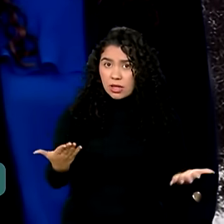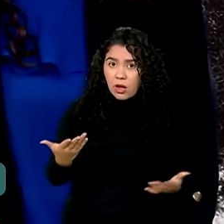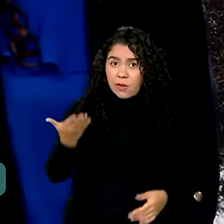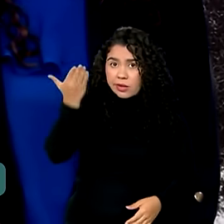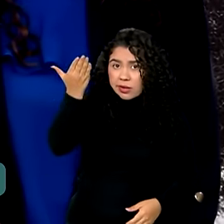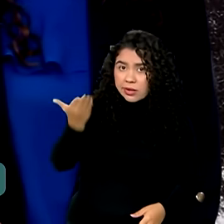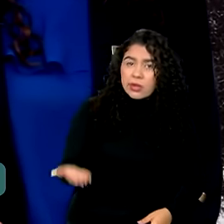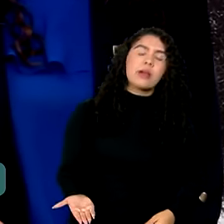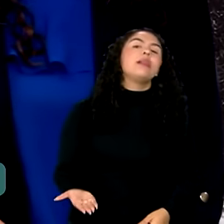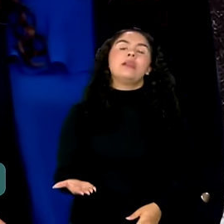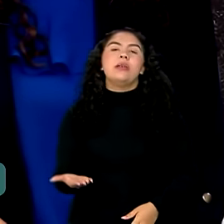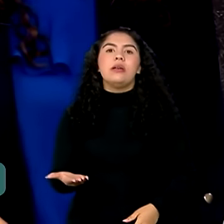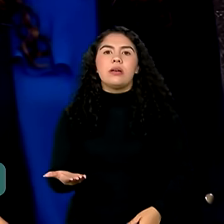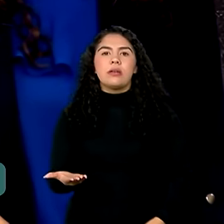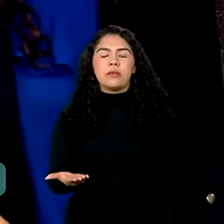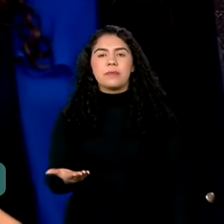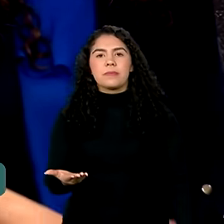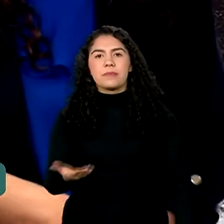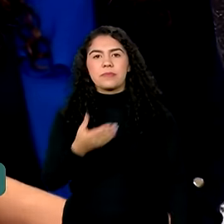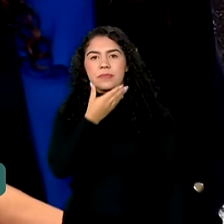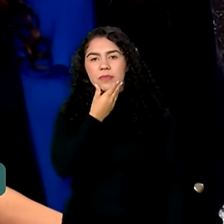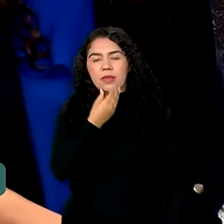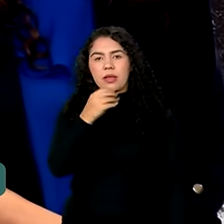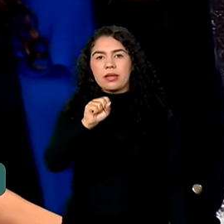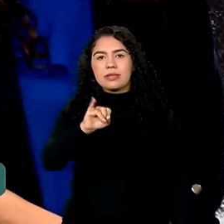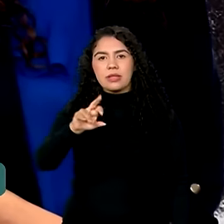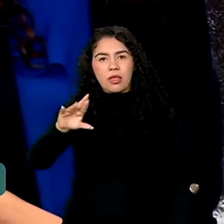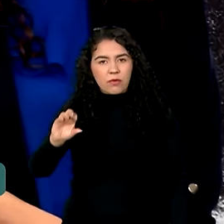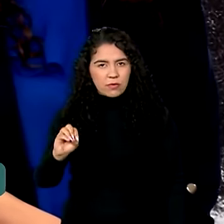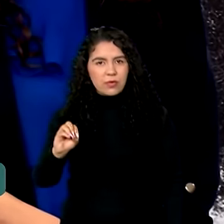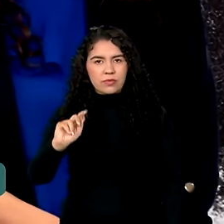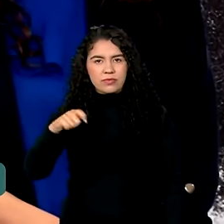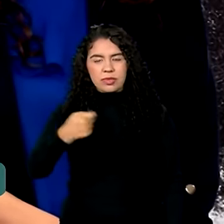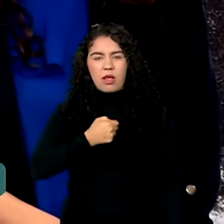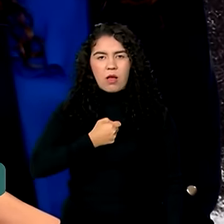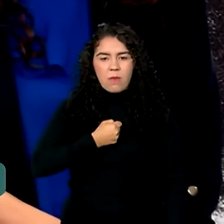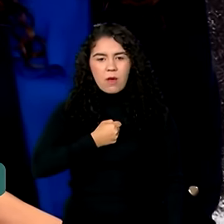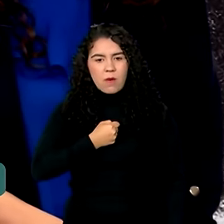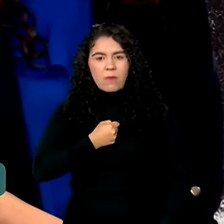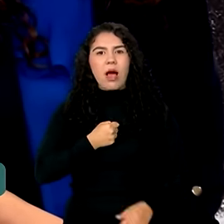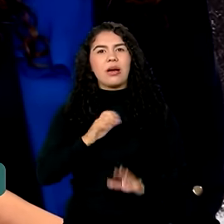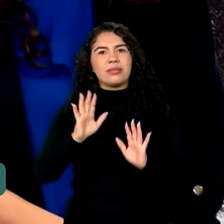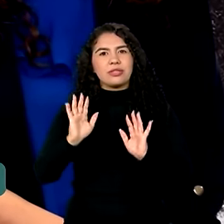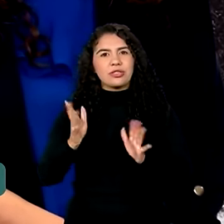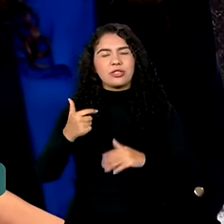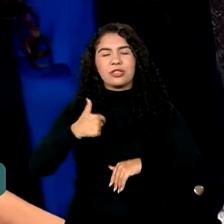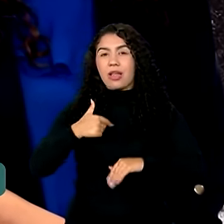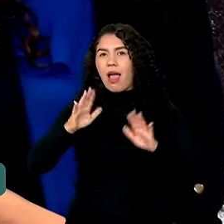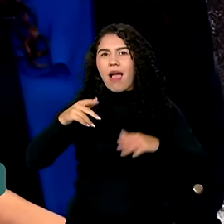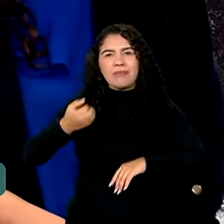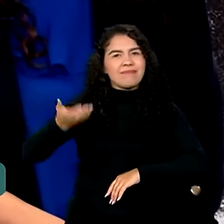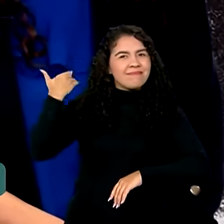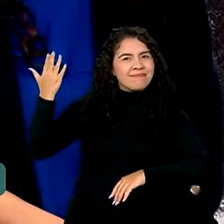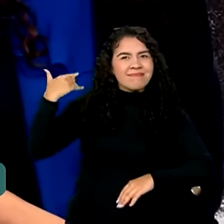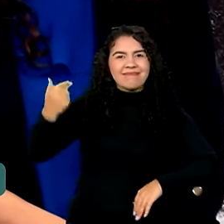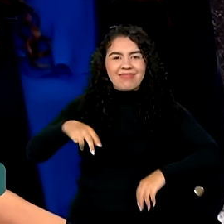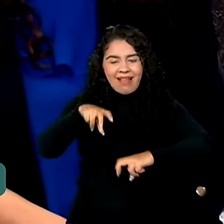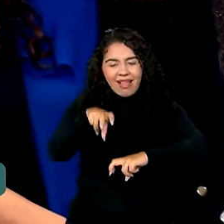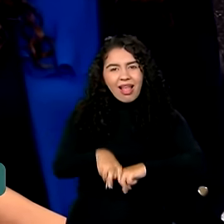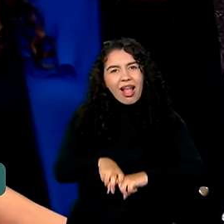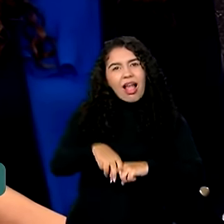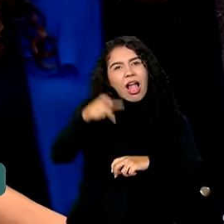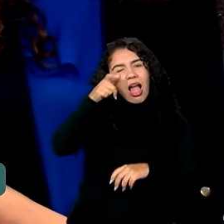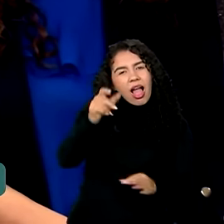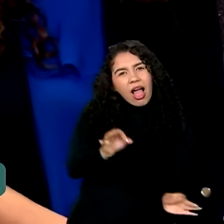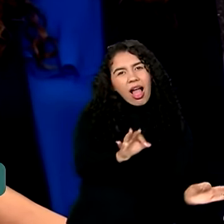pessoa que me fez ficar horas e horas sentado no banco de televisão, no